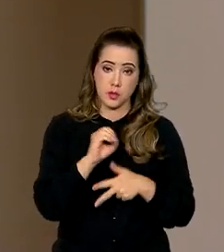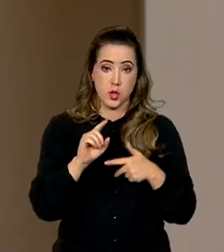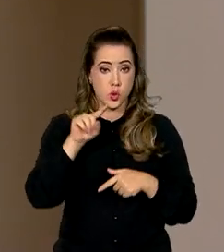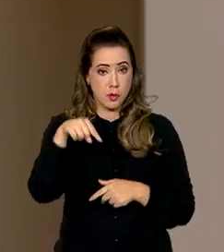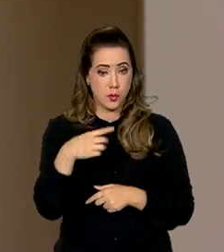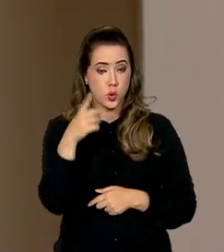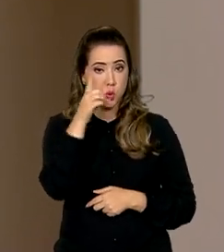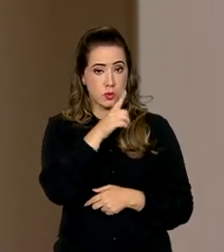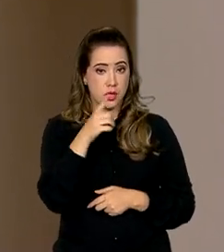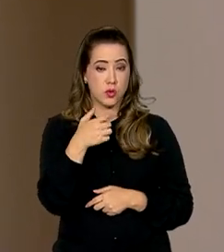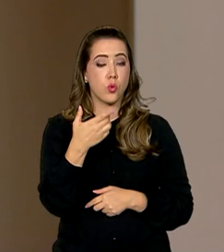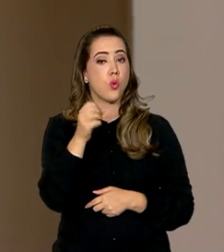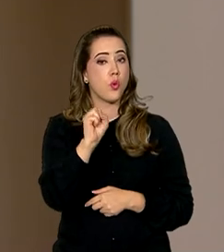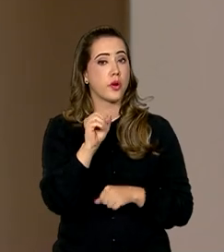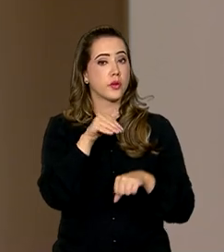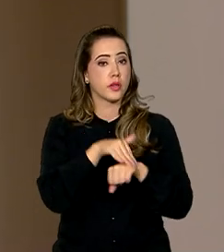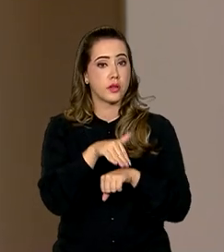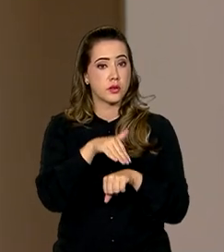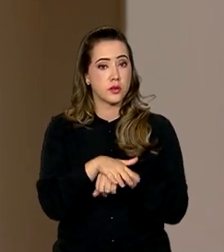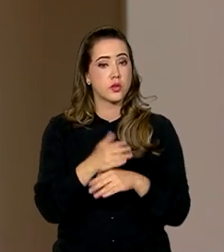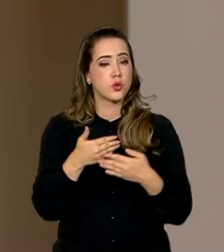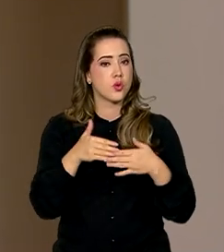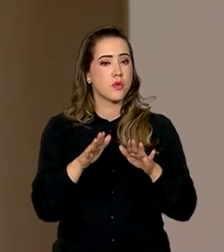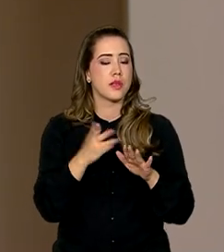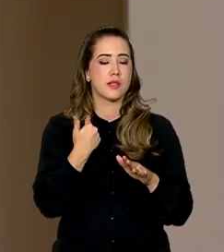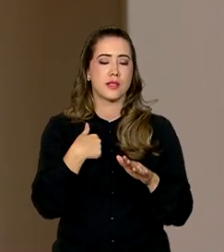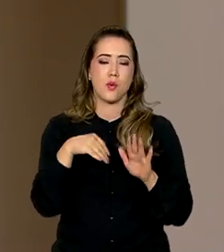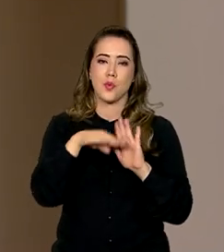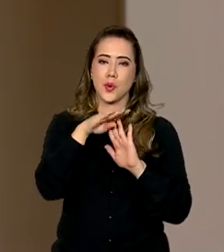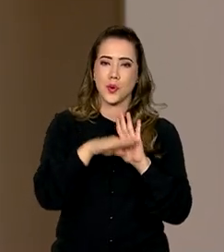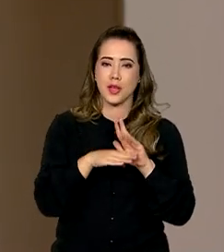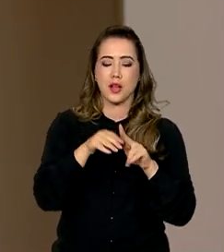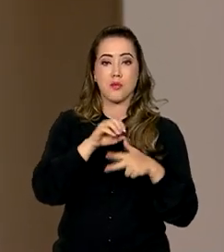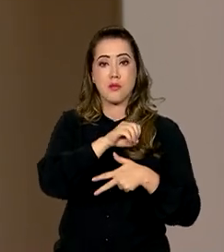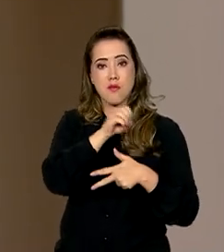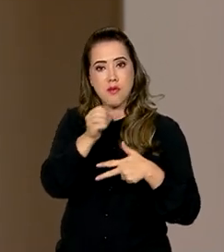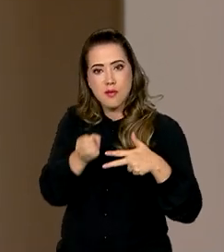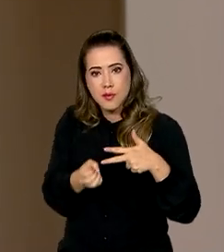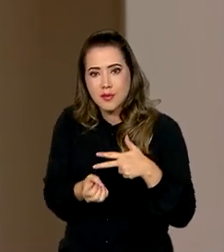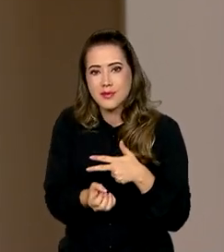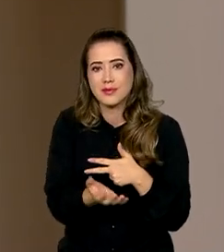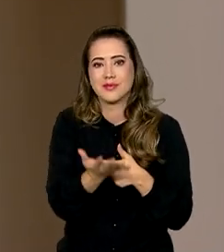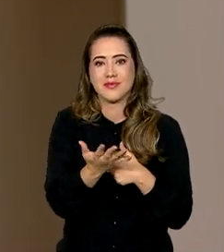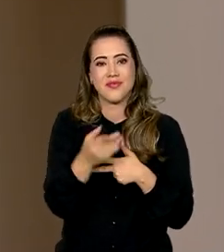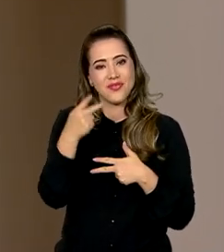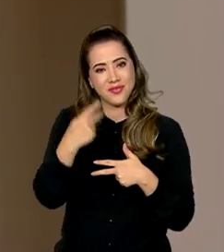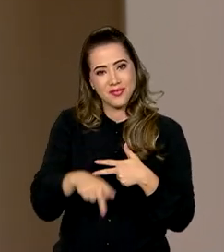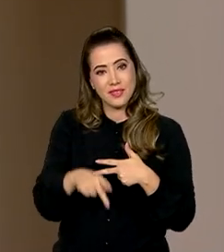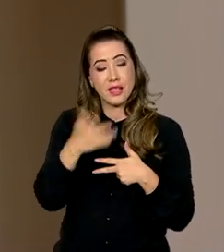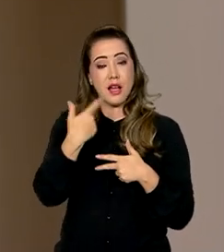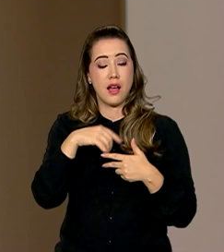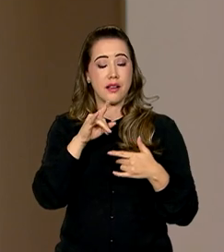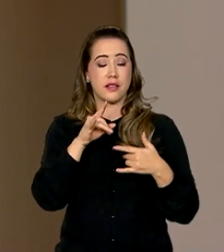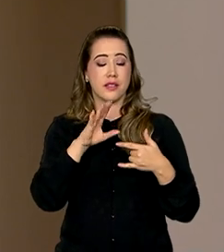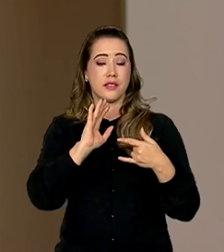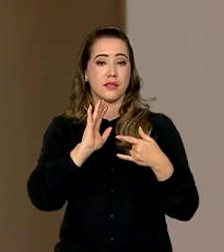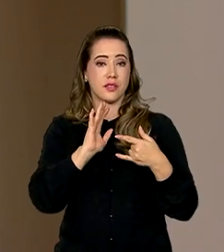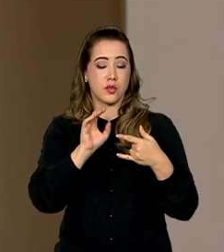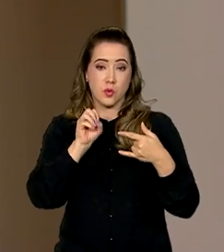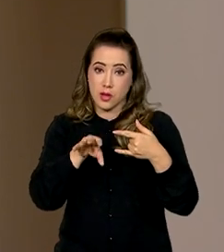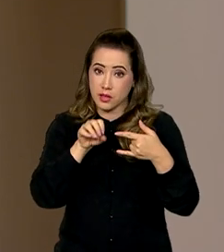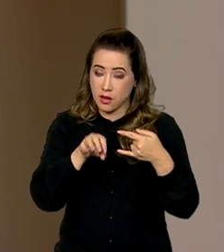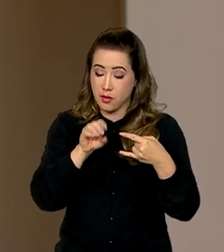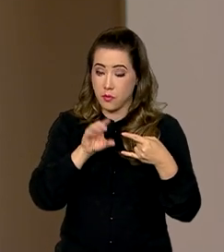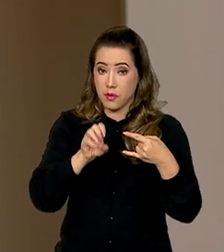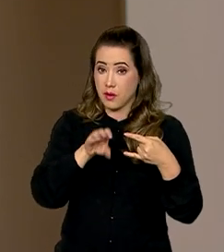No próximo domingo, às 8 da noite, estreia o programa Esquenta Enem no canal Educação aqui da EBC. A atração vai